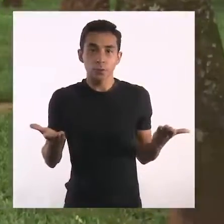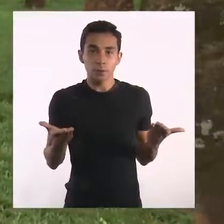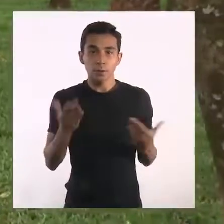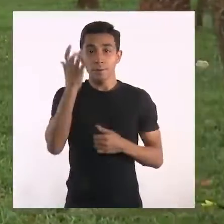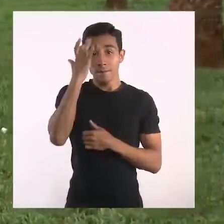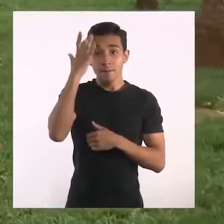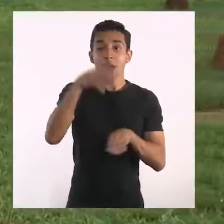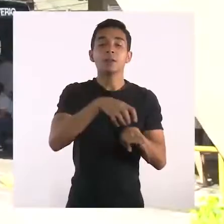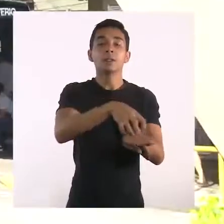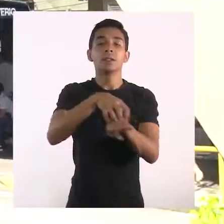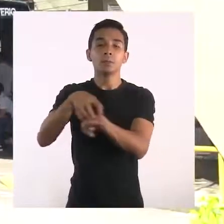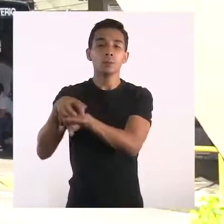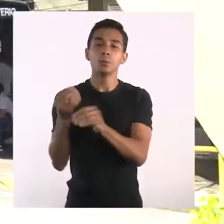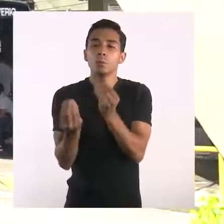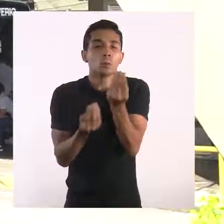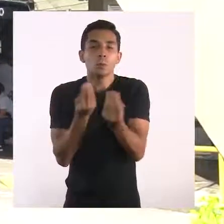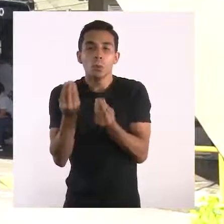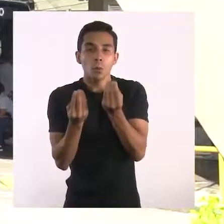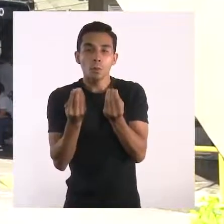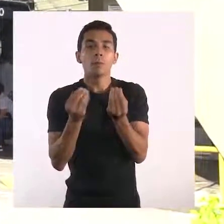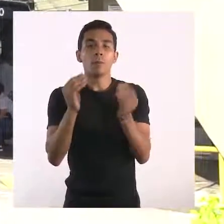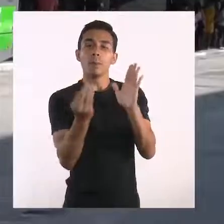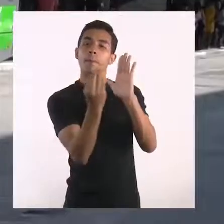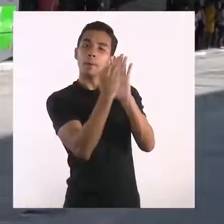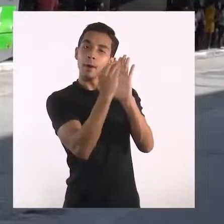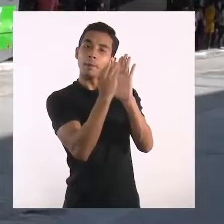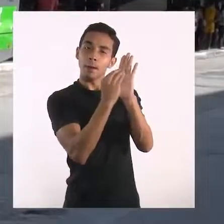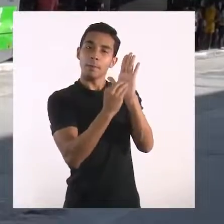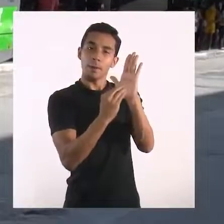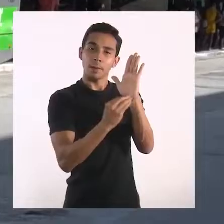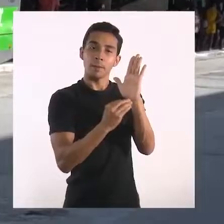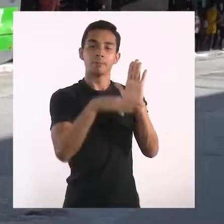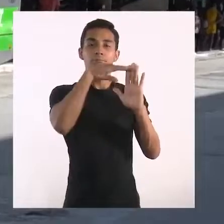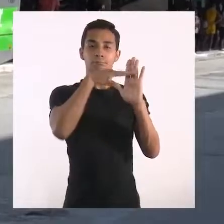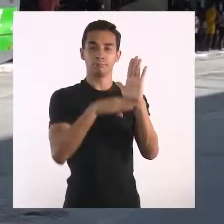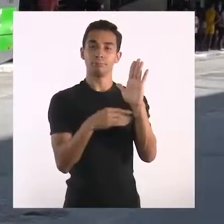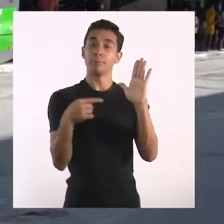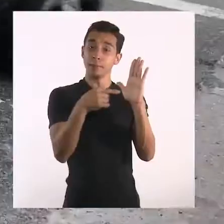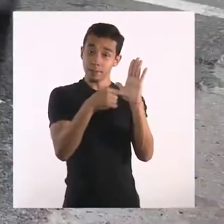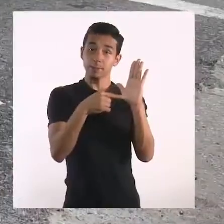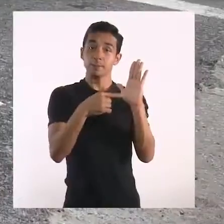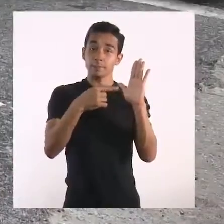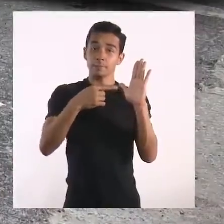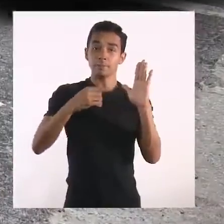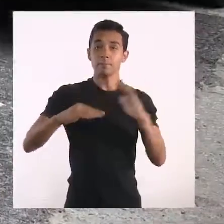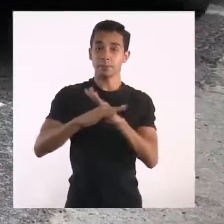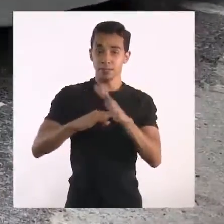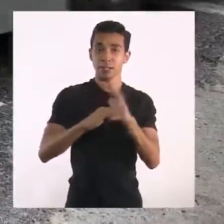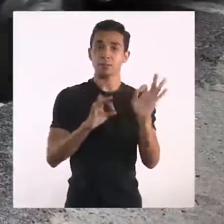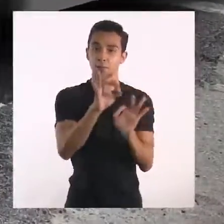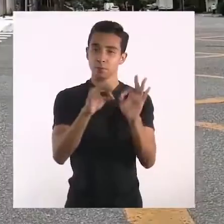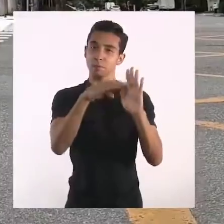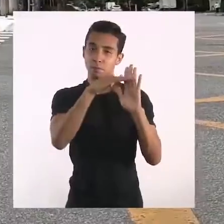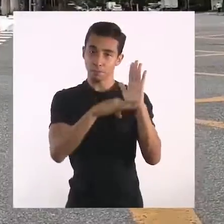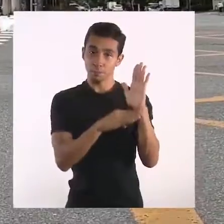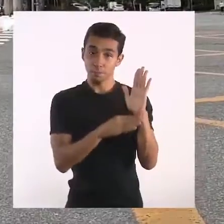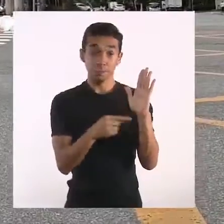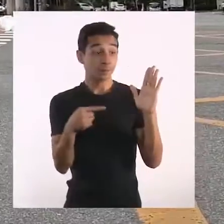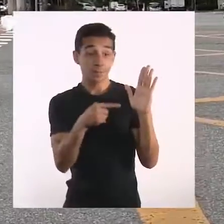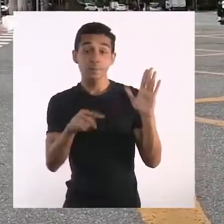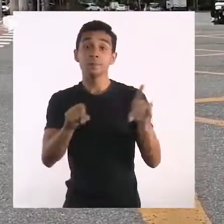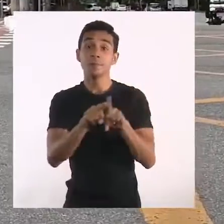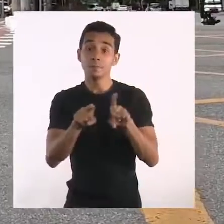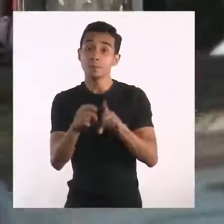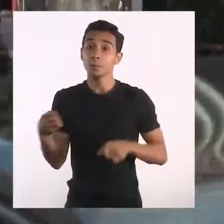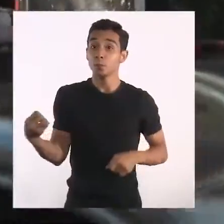criar áreas verdes? Como encurtar as distâncias e facilitar a locomoção das pessoas? Tudo isso é definido pelo plano